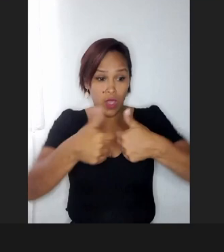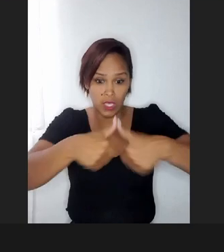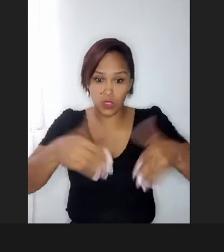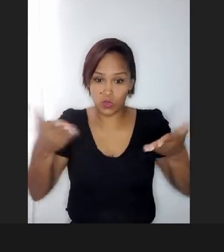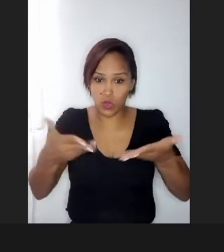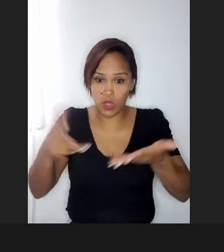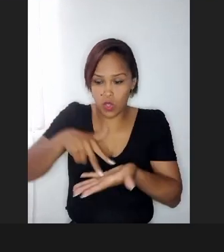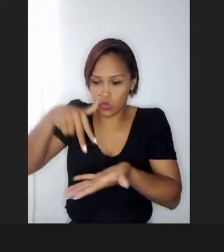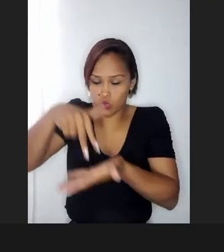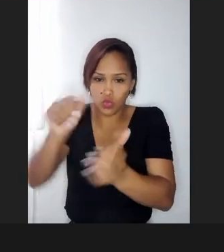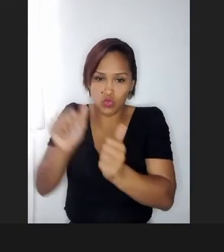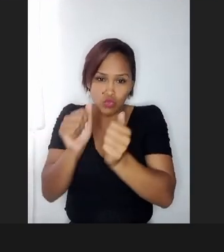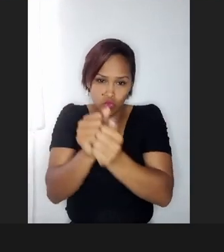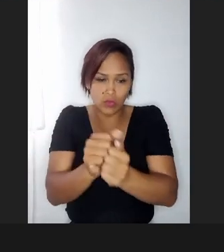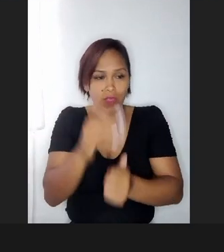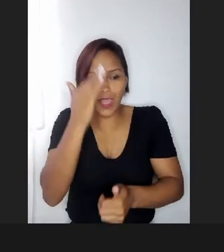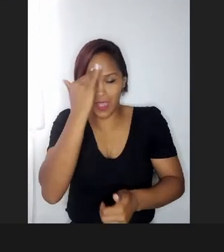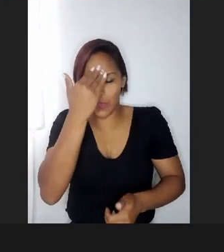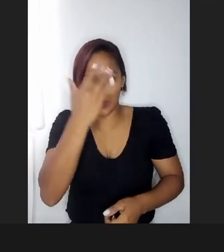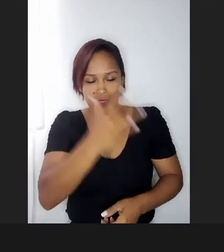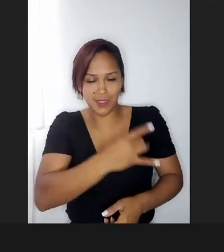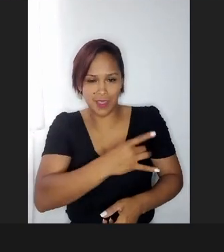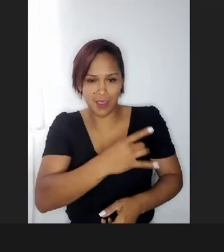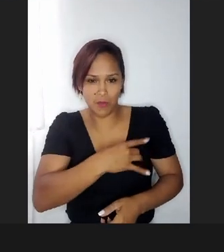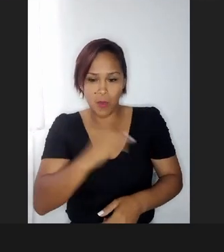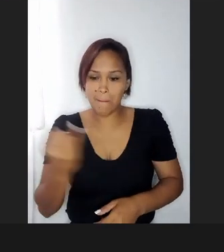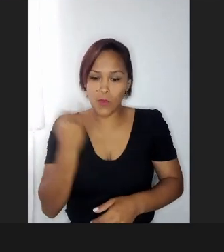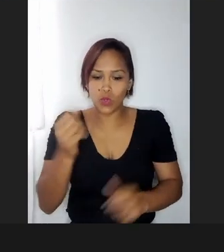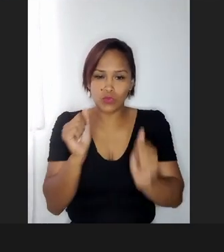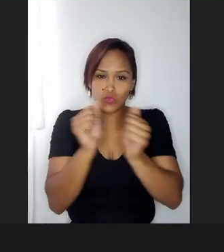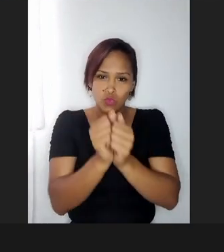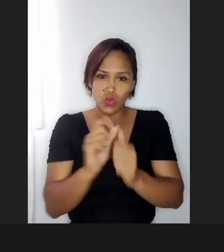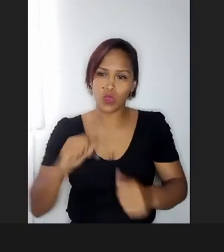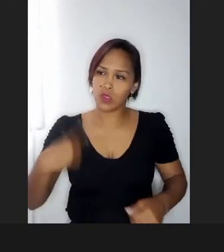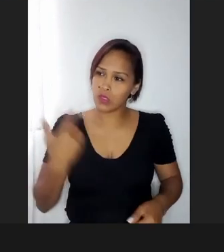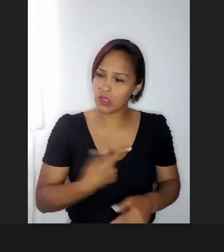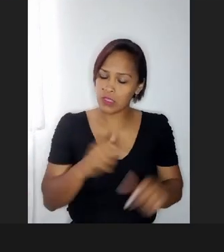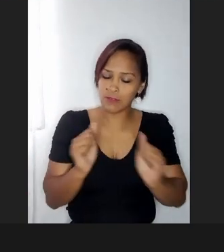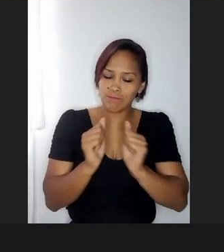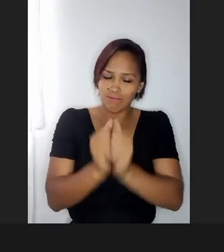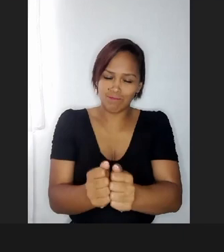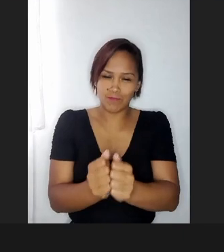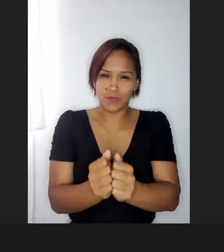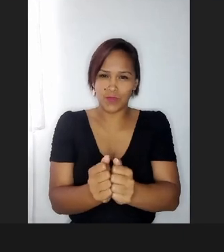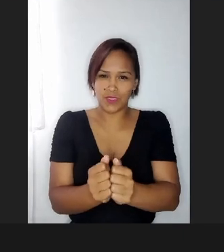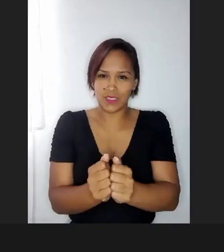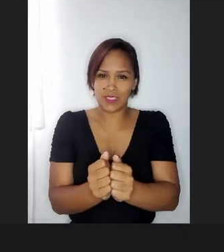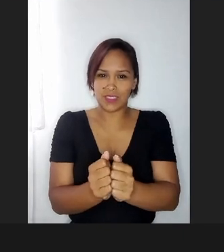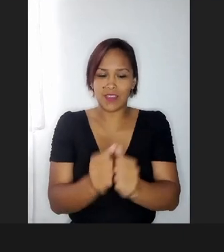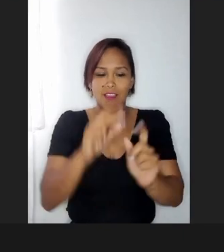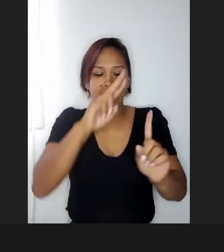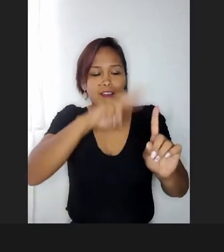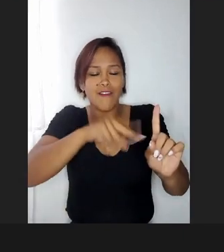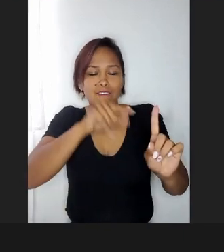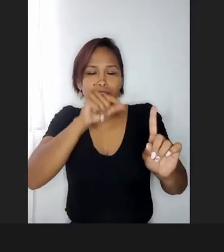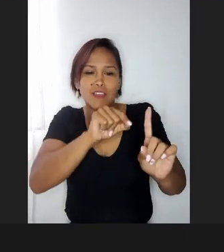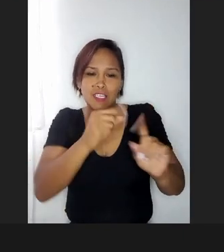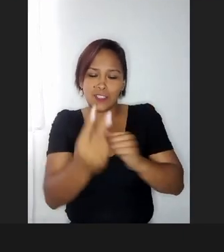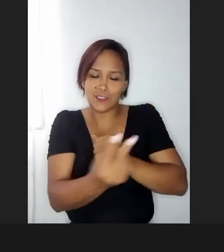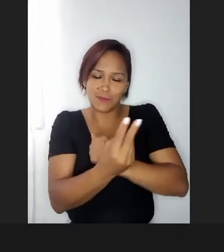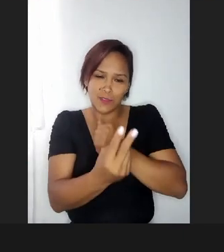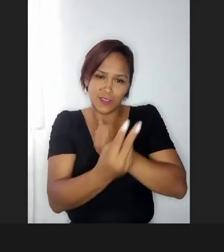eu sei que você sente medo, eu sei que é importante você estar comigo, a gente ser esse, essa referência de proteção para eles,